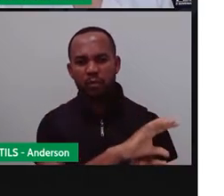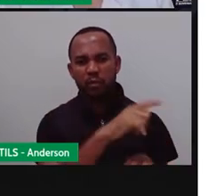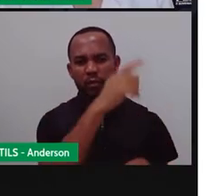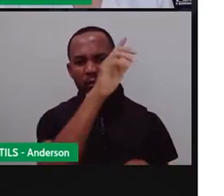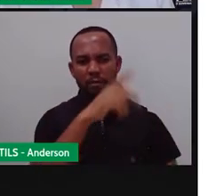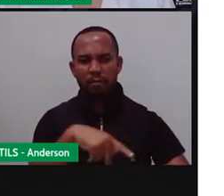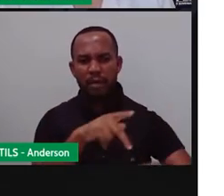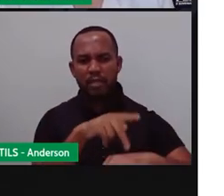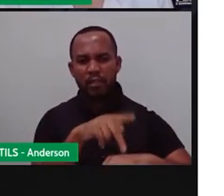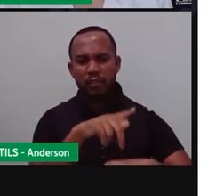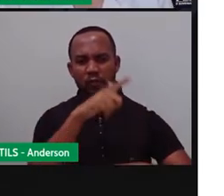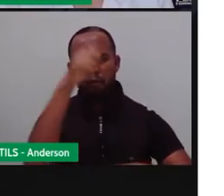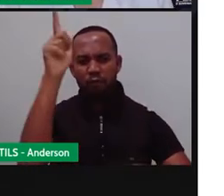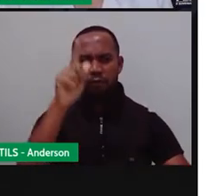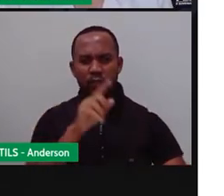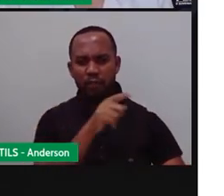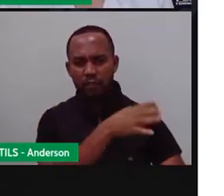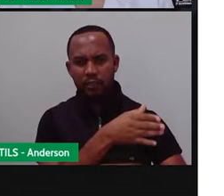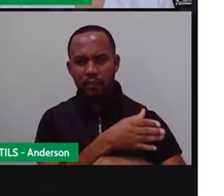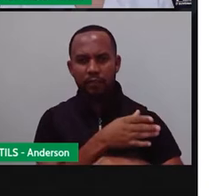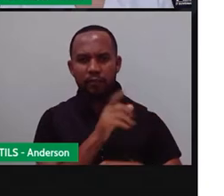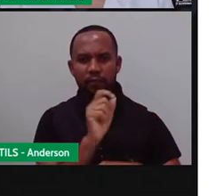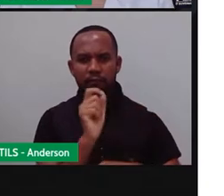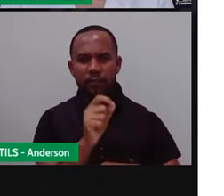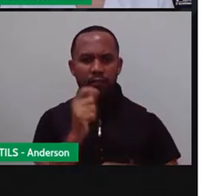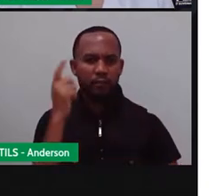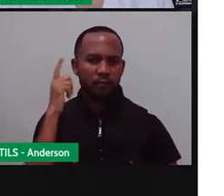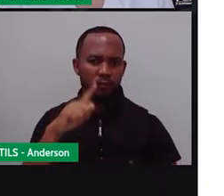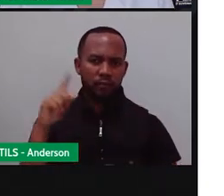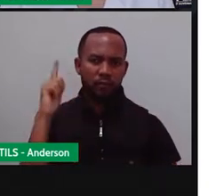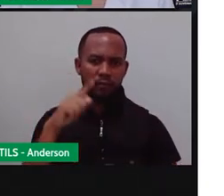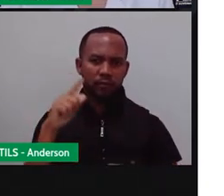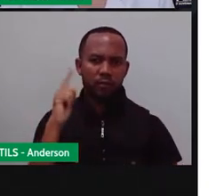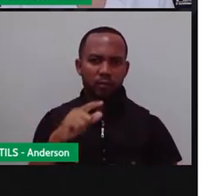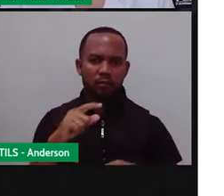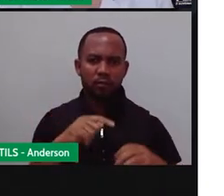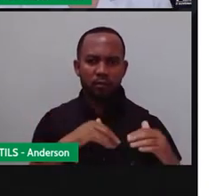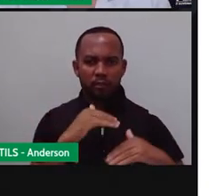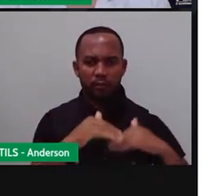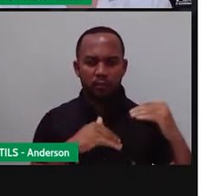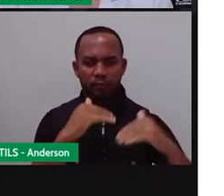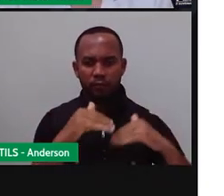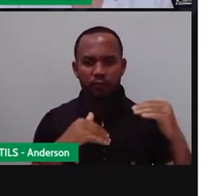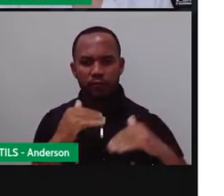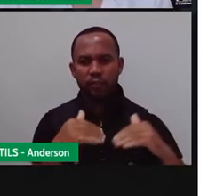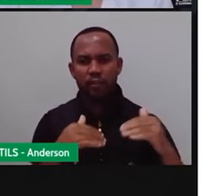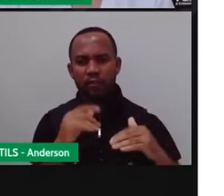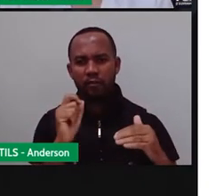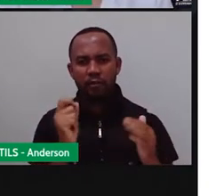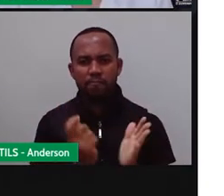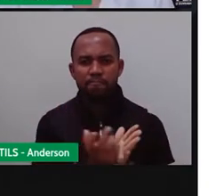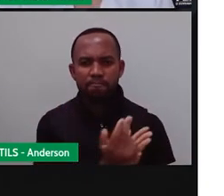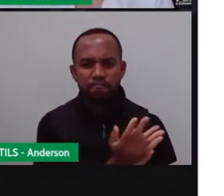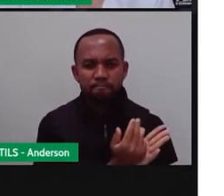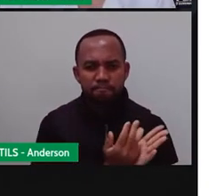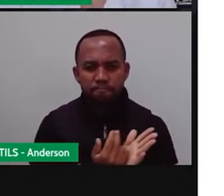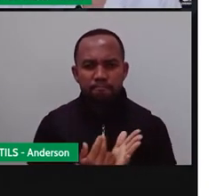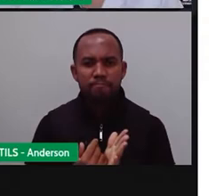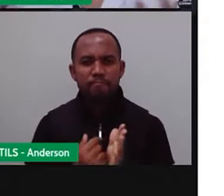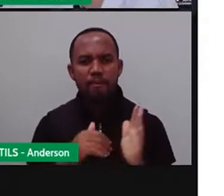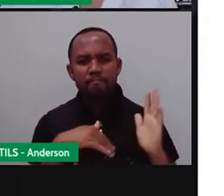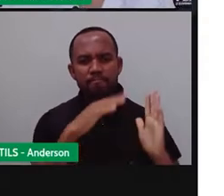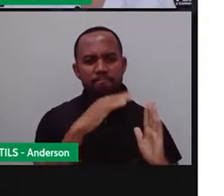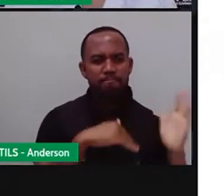País, né? Em que se radicou e onde, né? Desenvolveu uma carreira artística sólida. Como assim sólida?